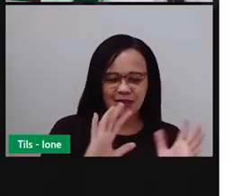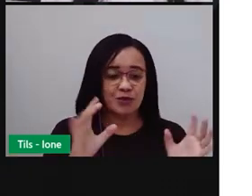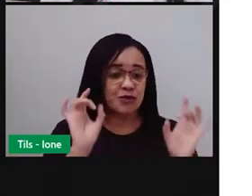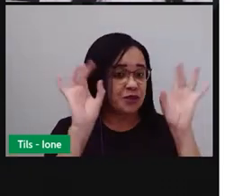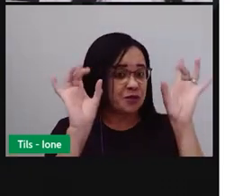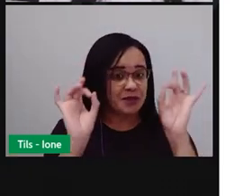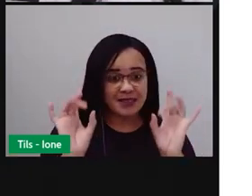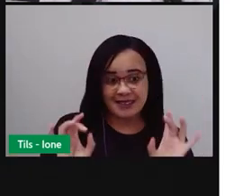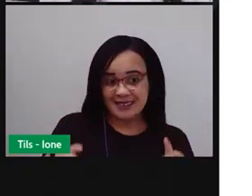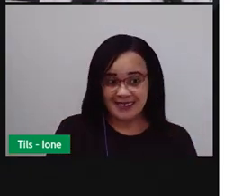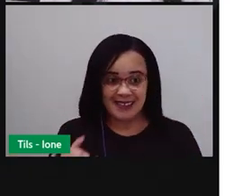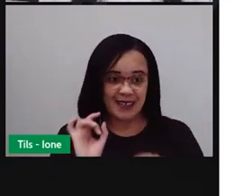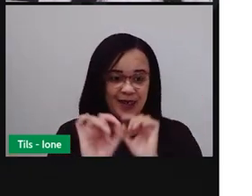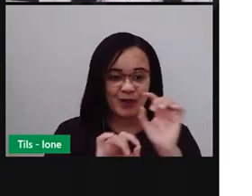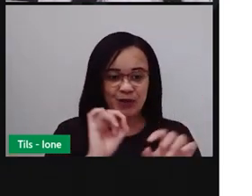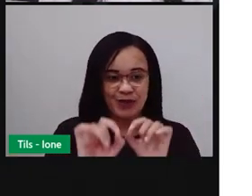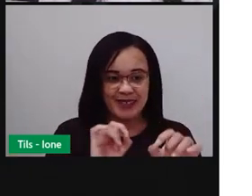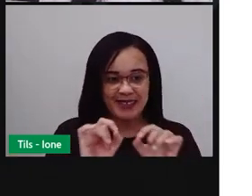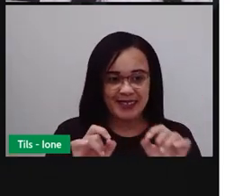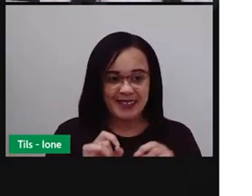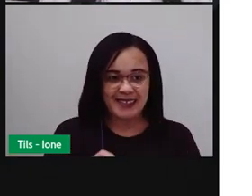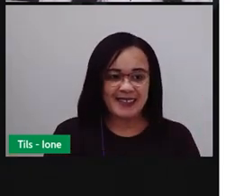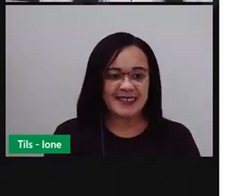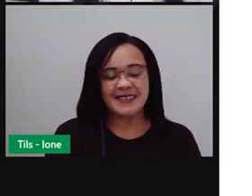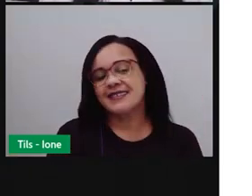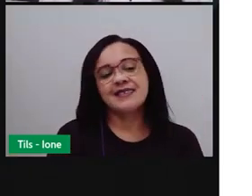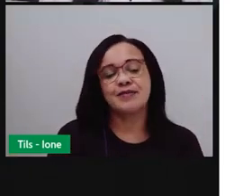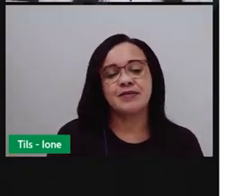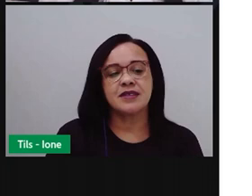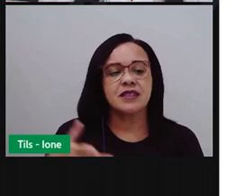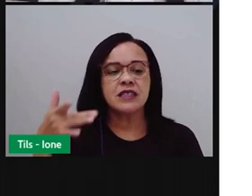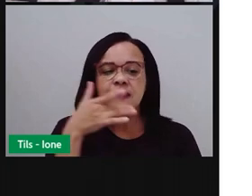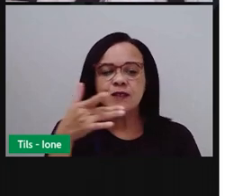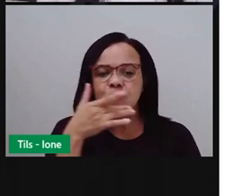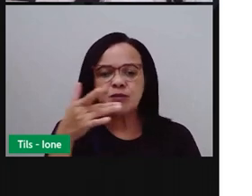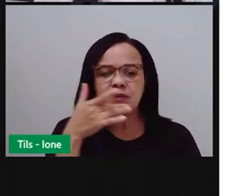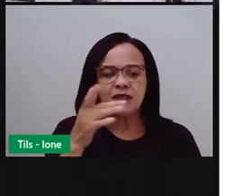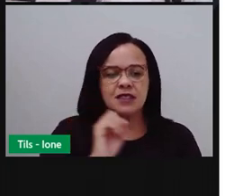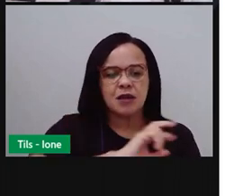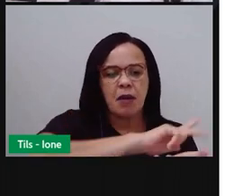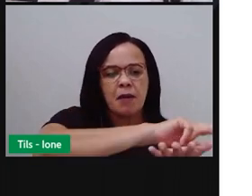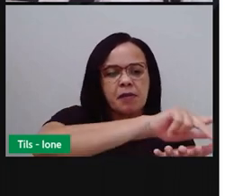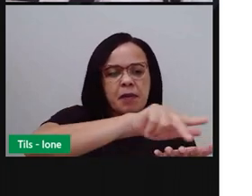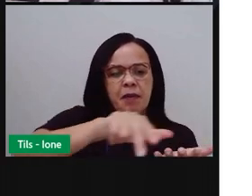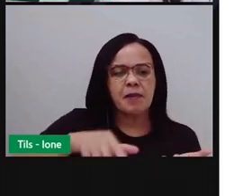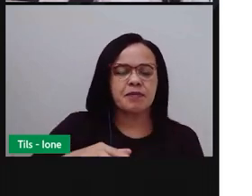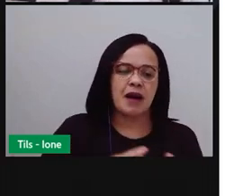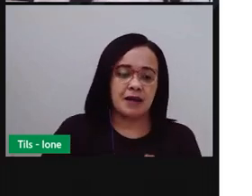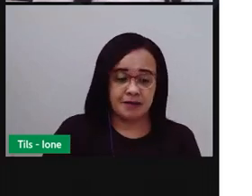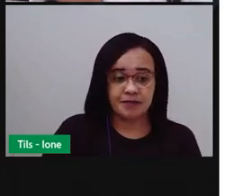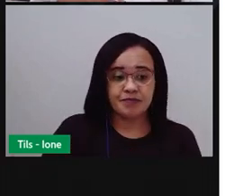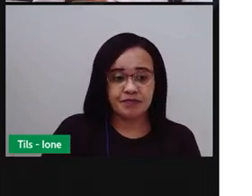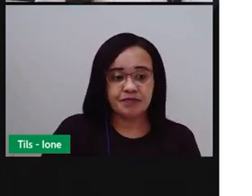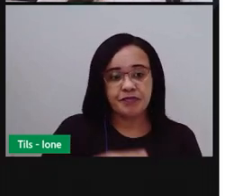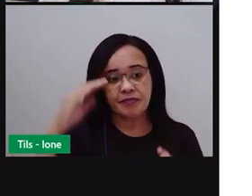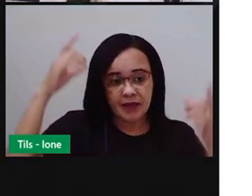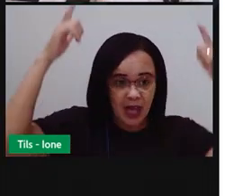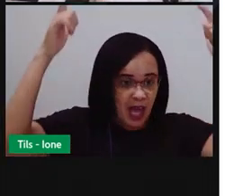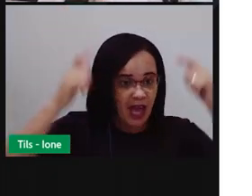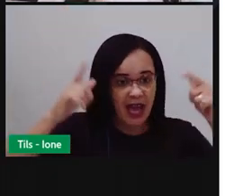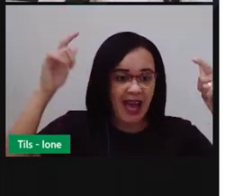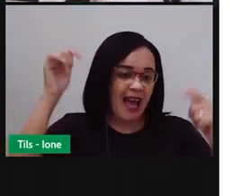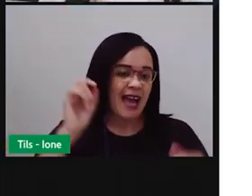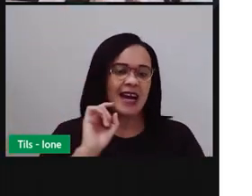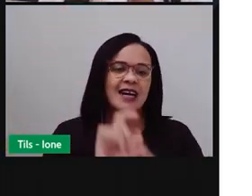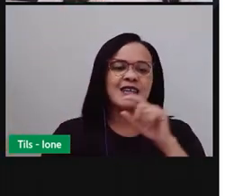contendo morena, saborosa canjica, a rainha da festa, que tinha com seus